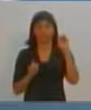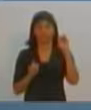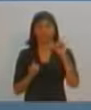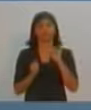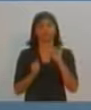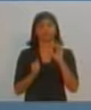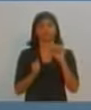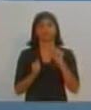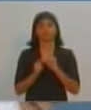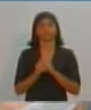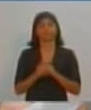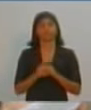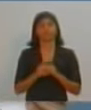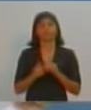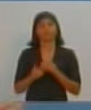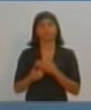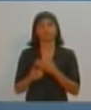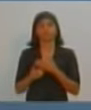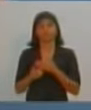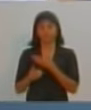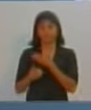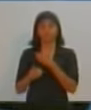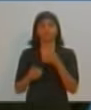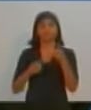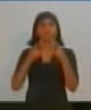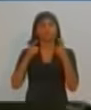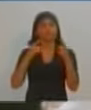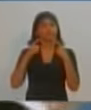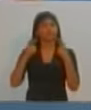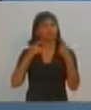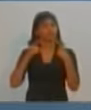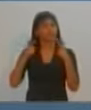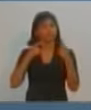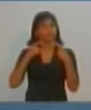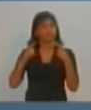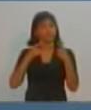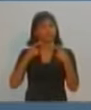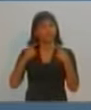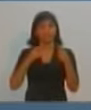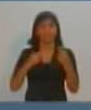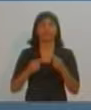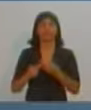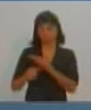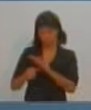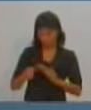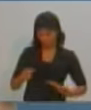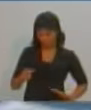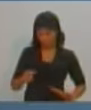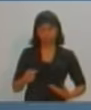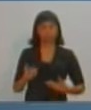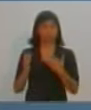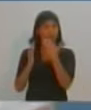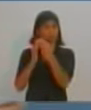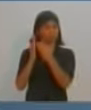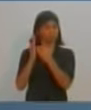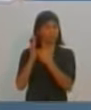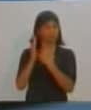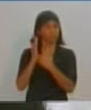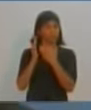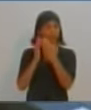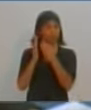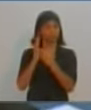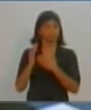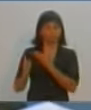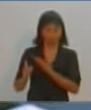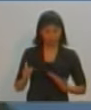num processo democrático, onde cada um tem a oportunidade de demonstrar o seu plano de governo para a população, porém,